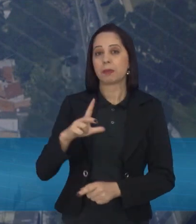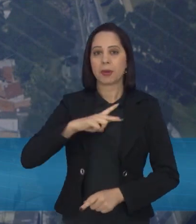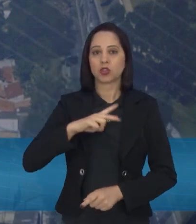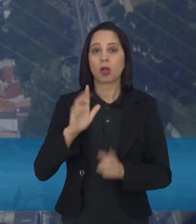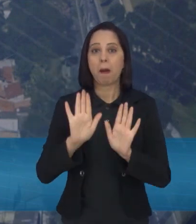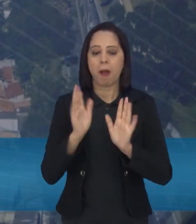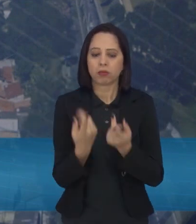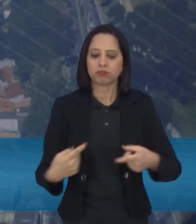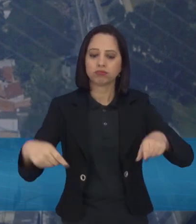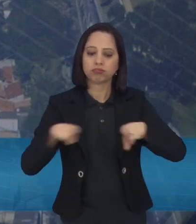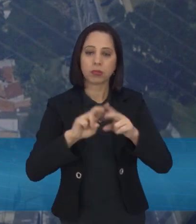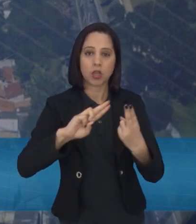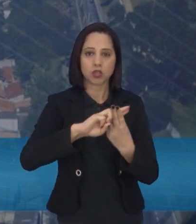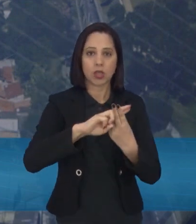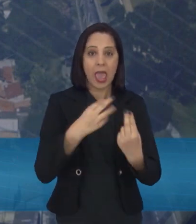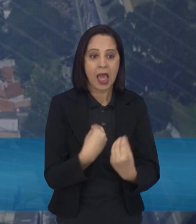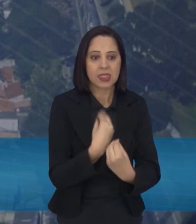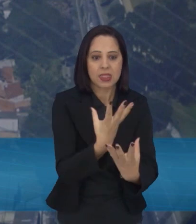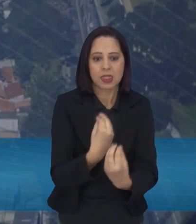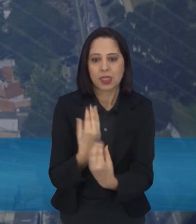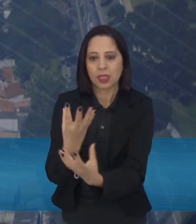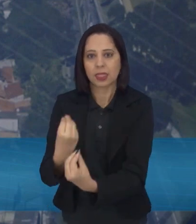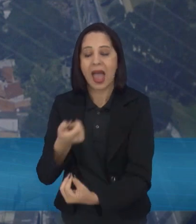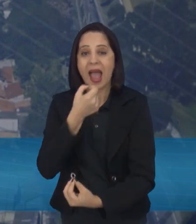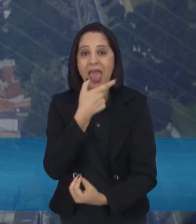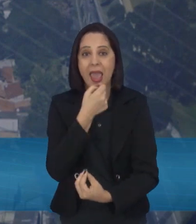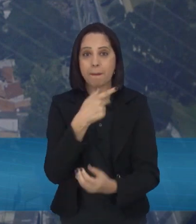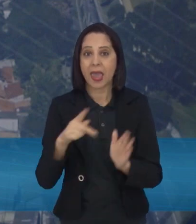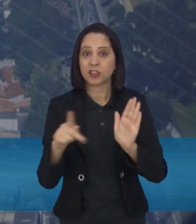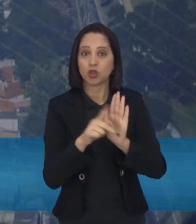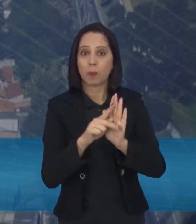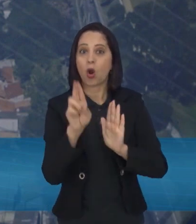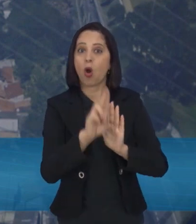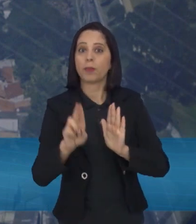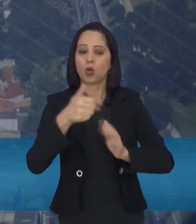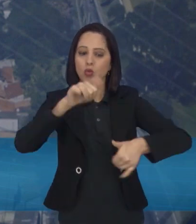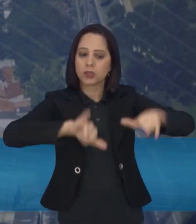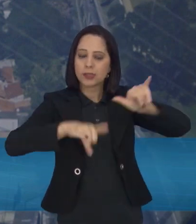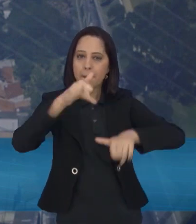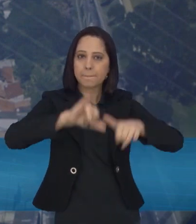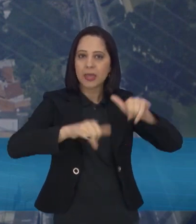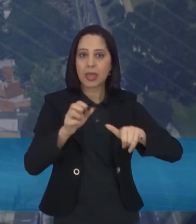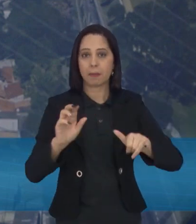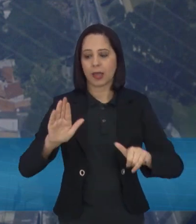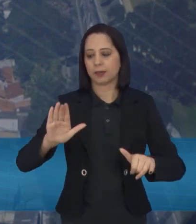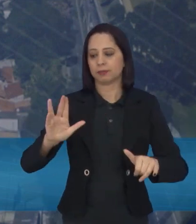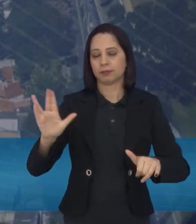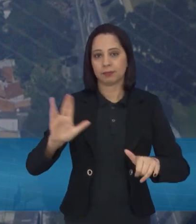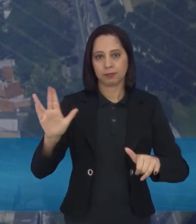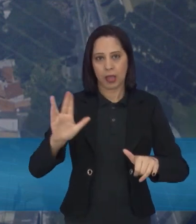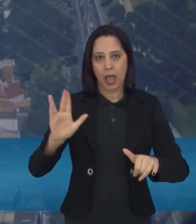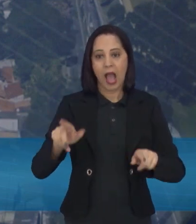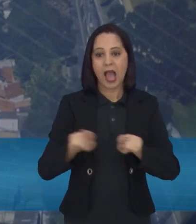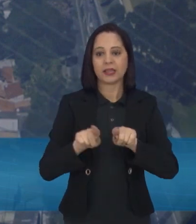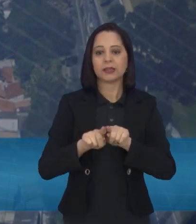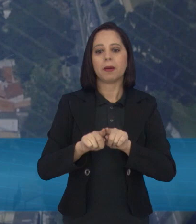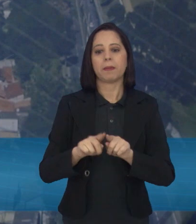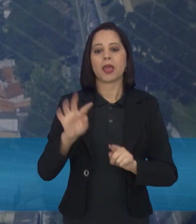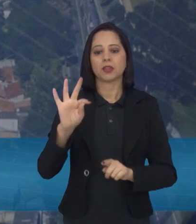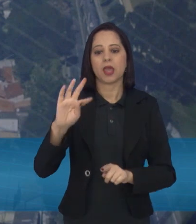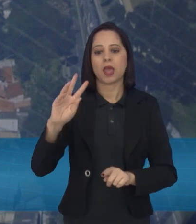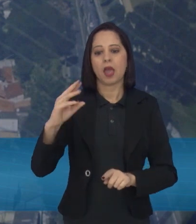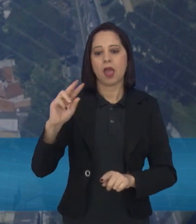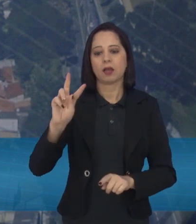fornecerão de forma gratuita medicamentos com canabidiol e tetraídricanabidiol para